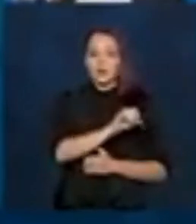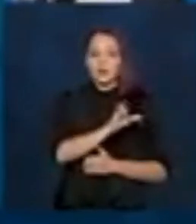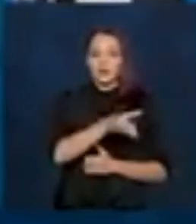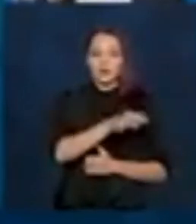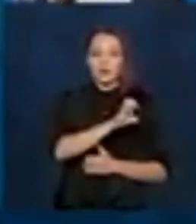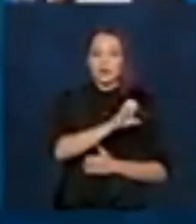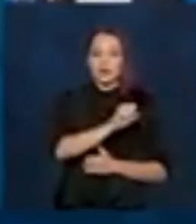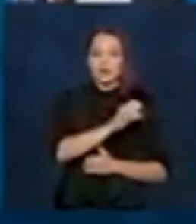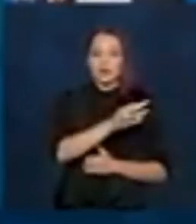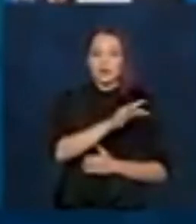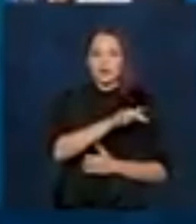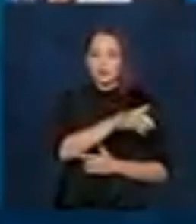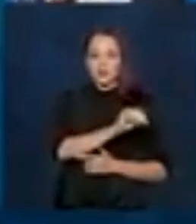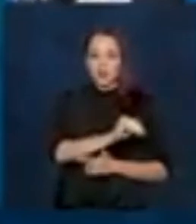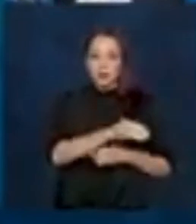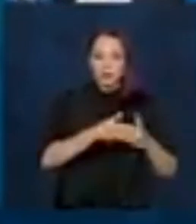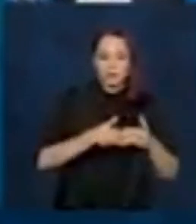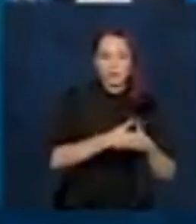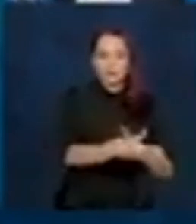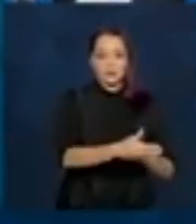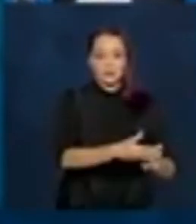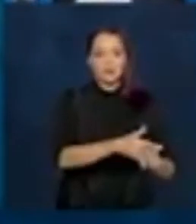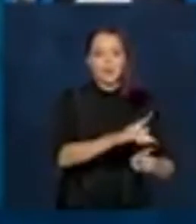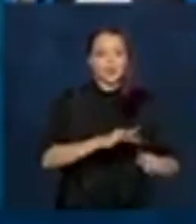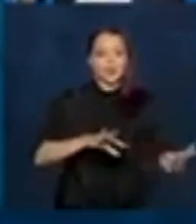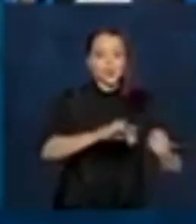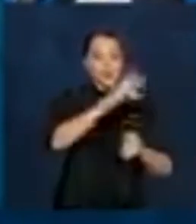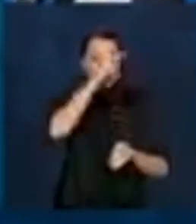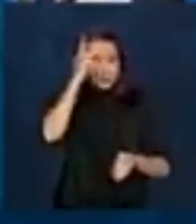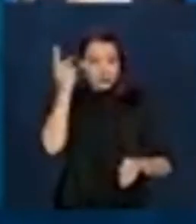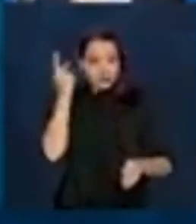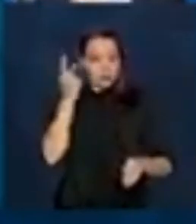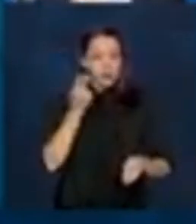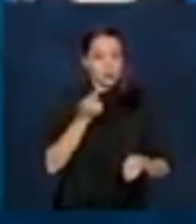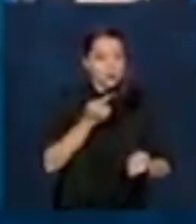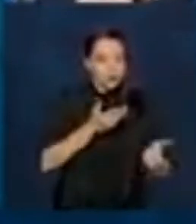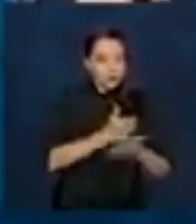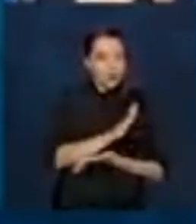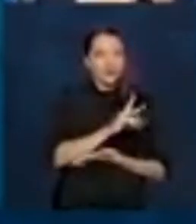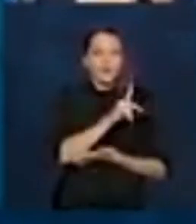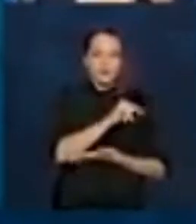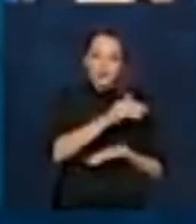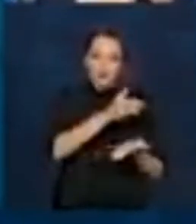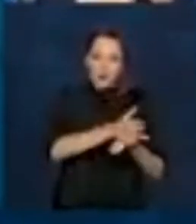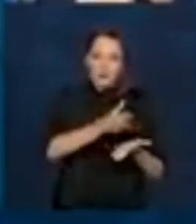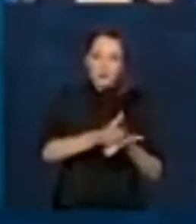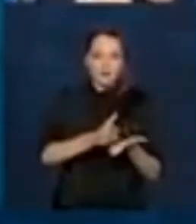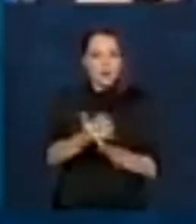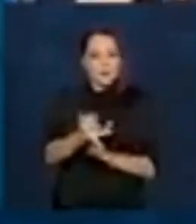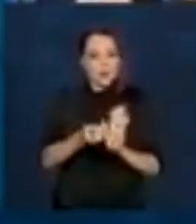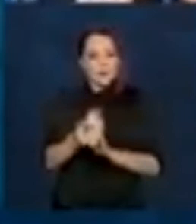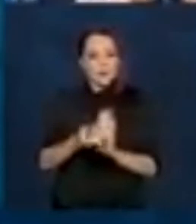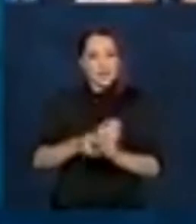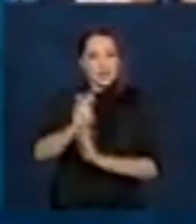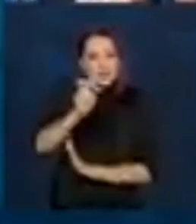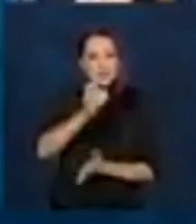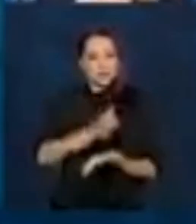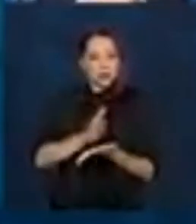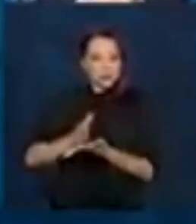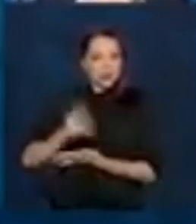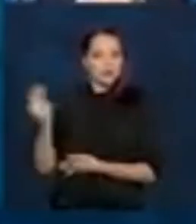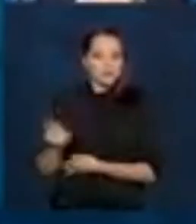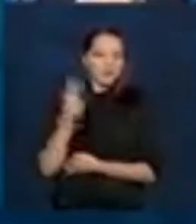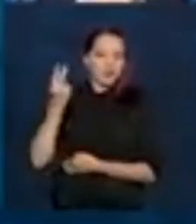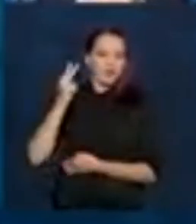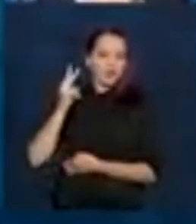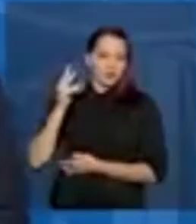todas as pessoas aprovadas receberão cinco parcelas do auxílio emergencial com os valores